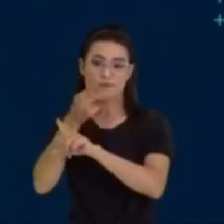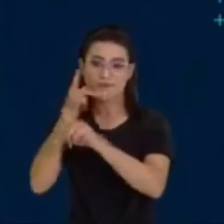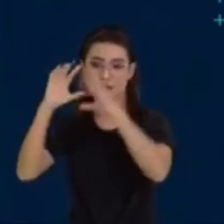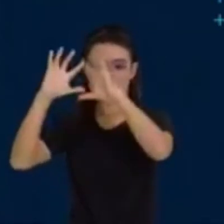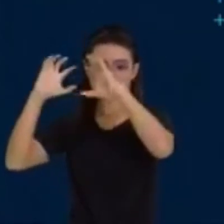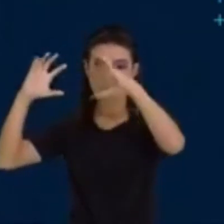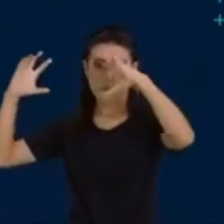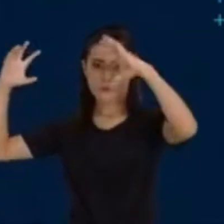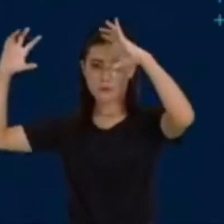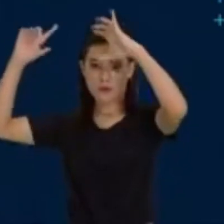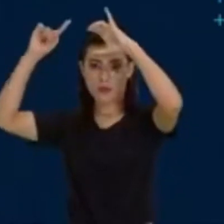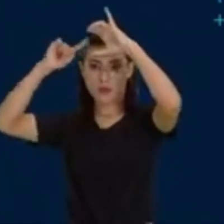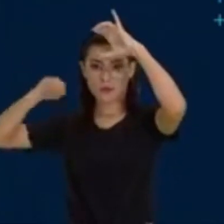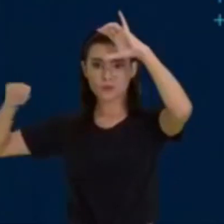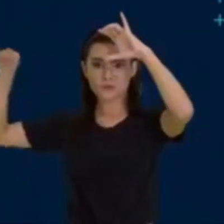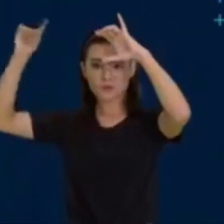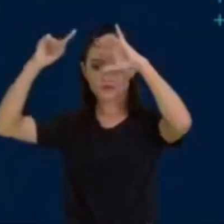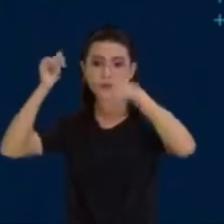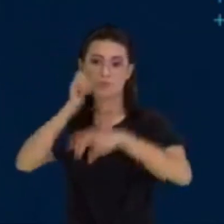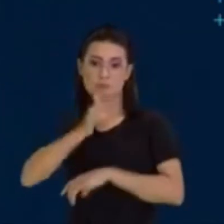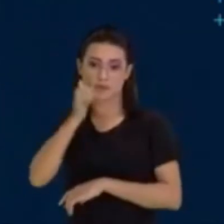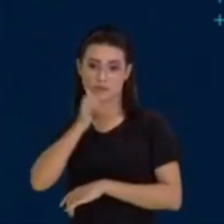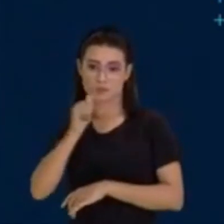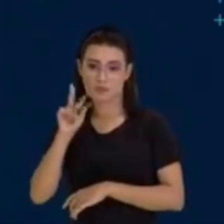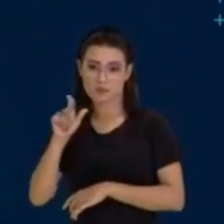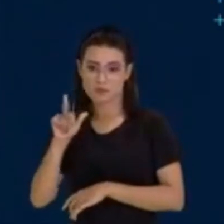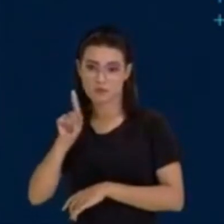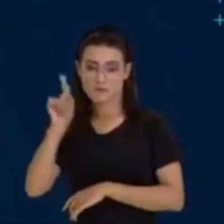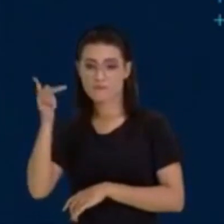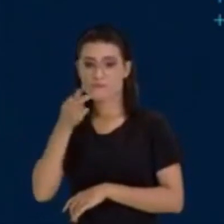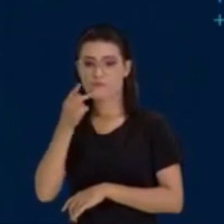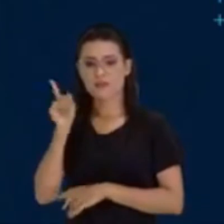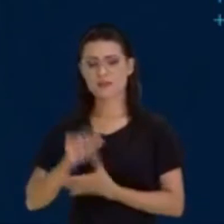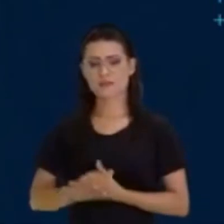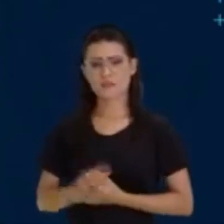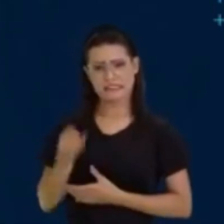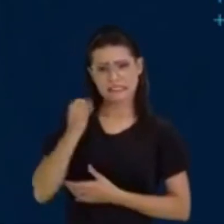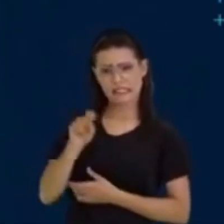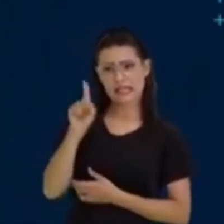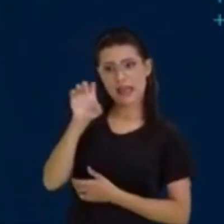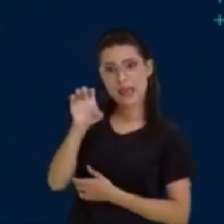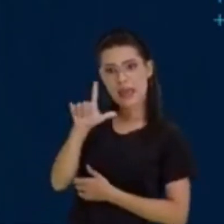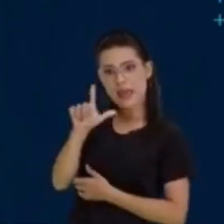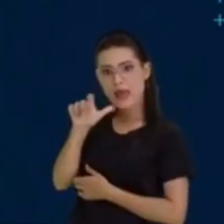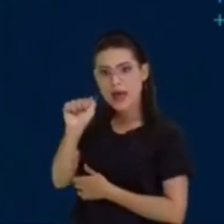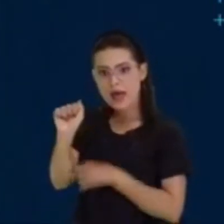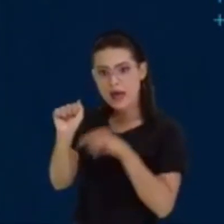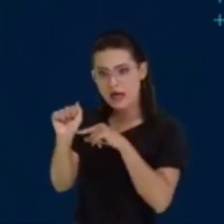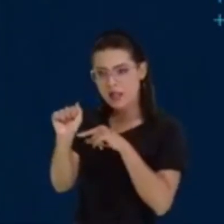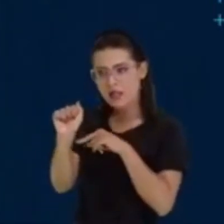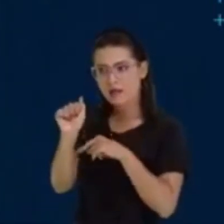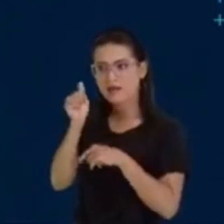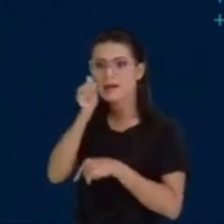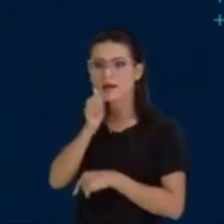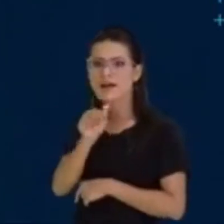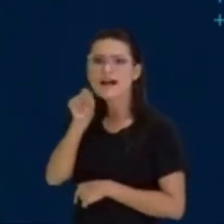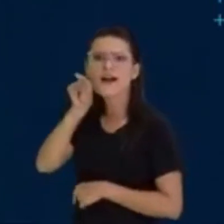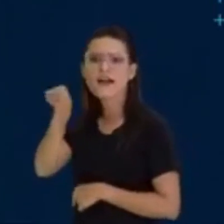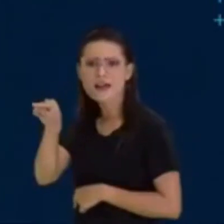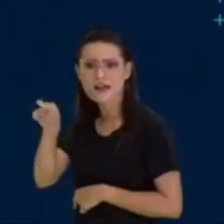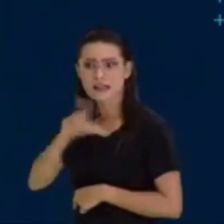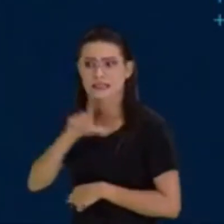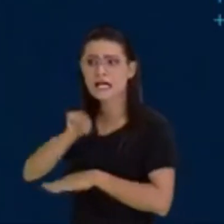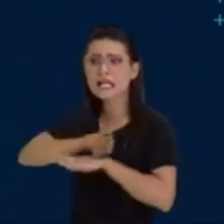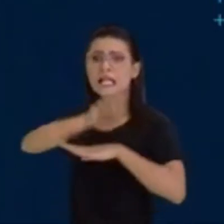cima, a neguinha fala assim, neguinha é irmã de açaí. Será que ela ainda está na ponte açaí? E no segundo